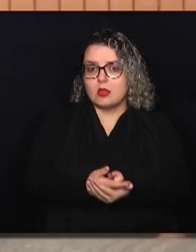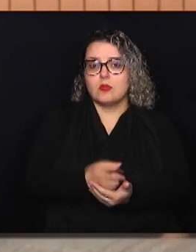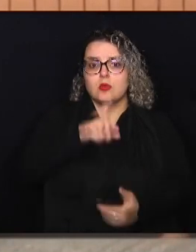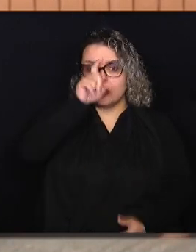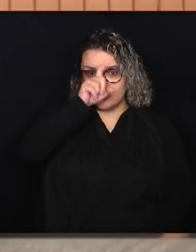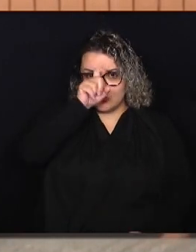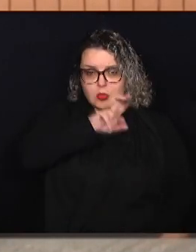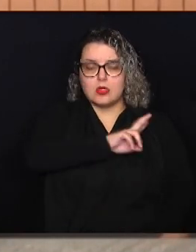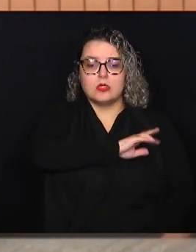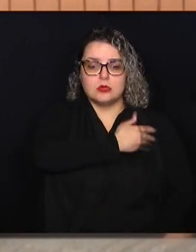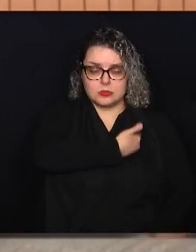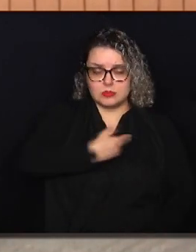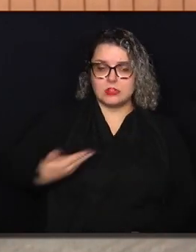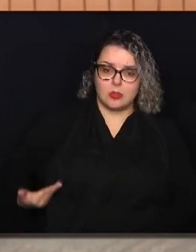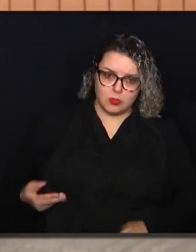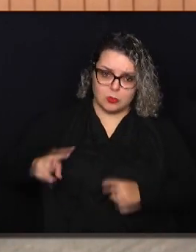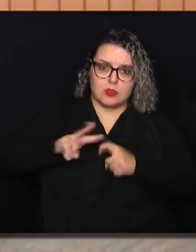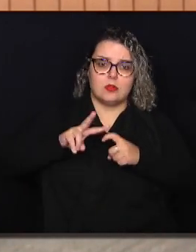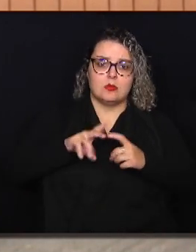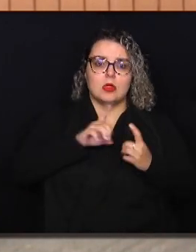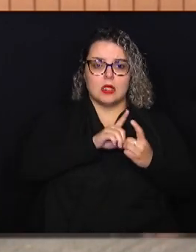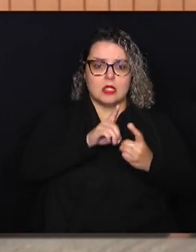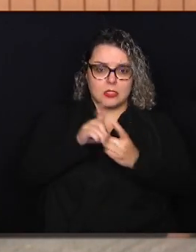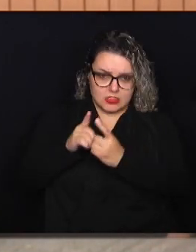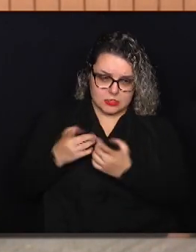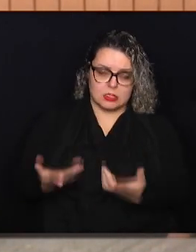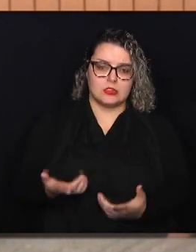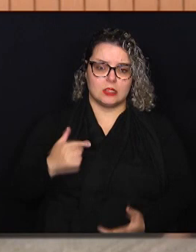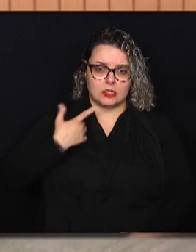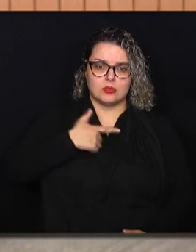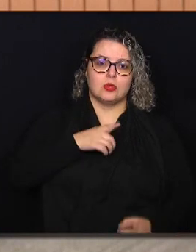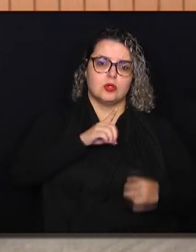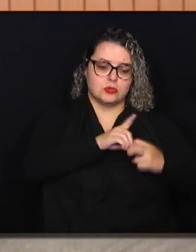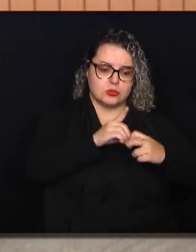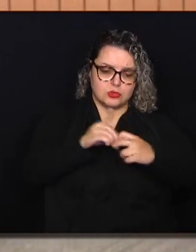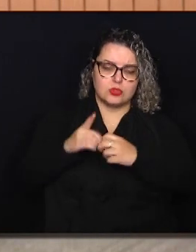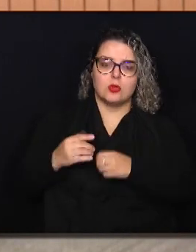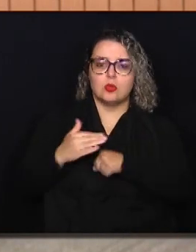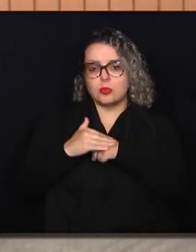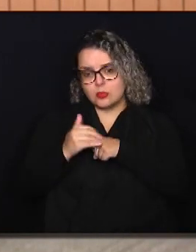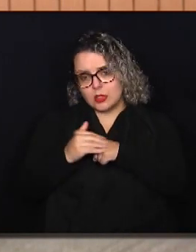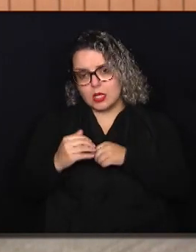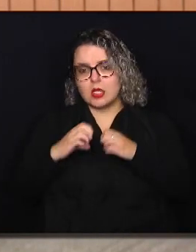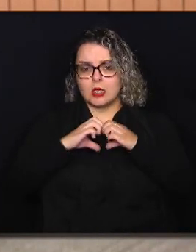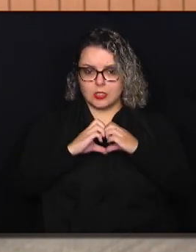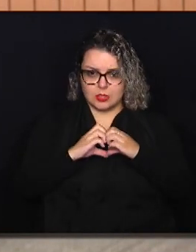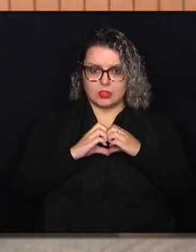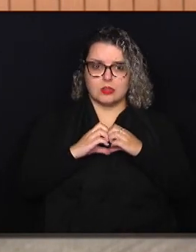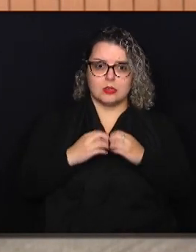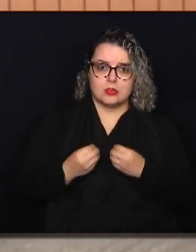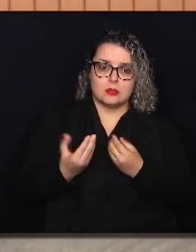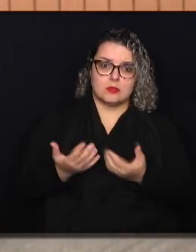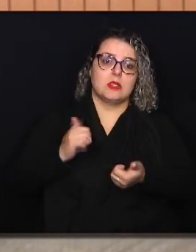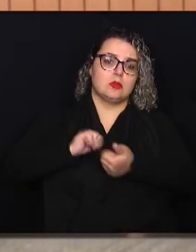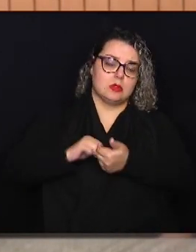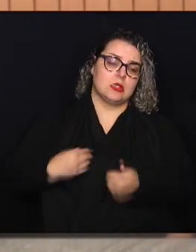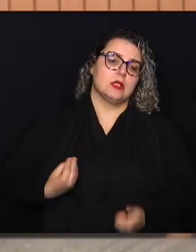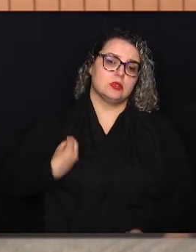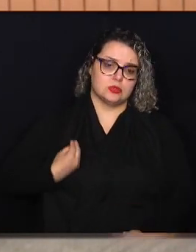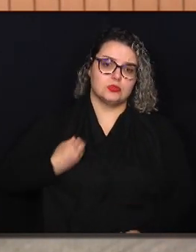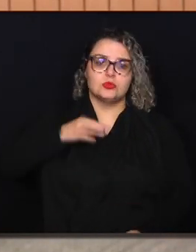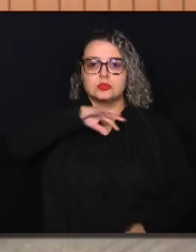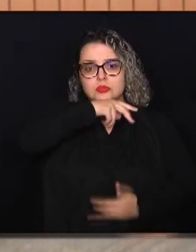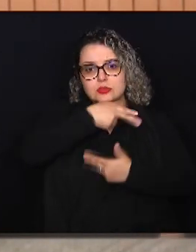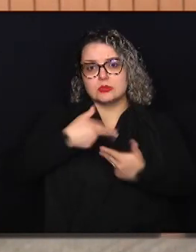público vai poder atender essas demandas, e a gente cuidar com mais carinho, mais amor, e dar mais qualidade de vida para os animais